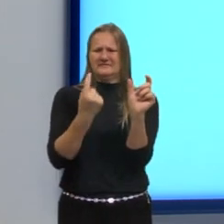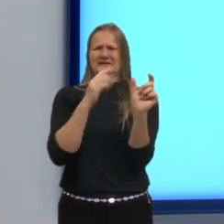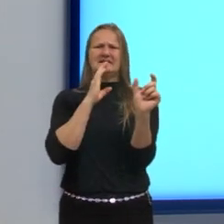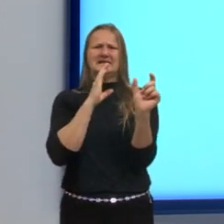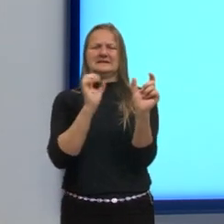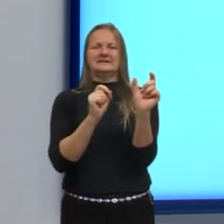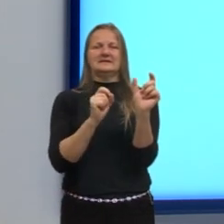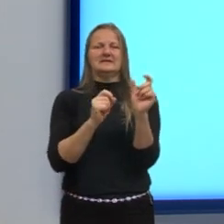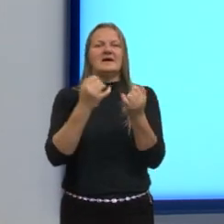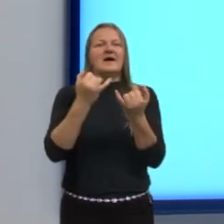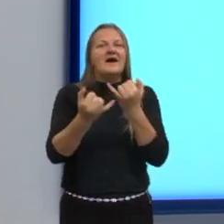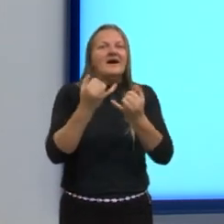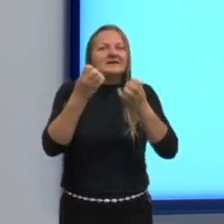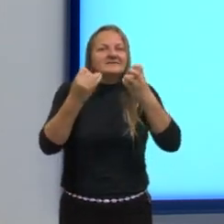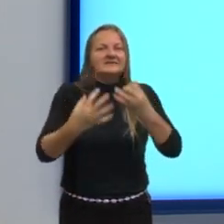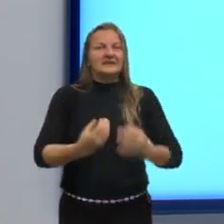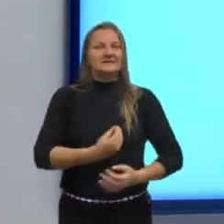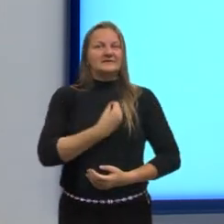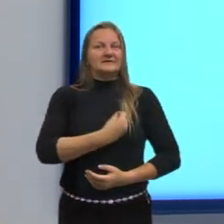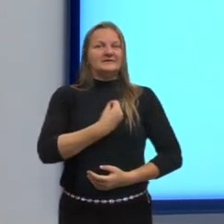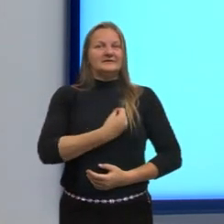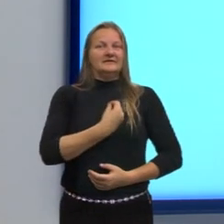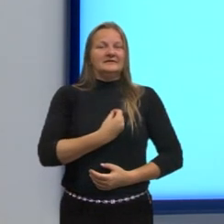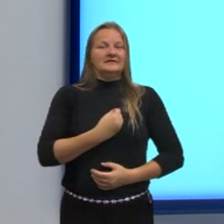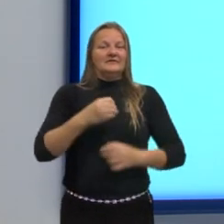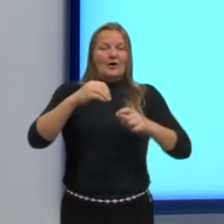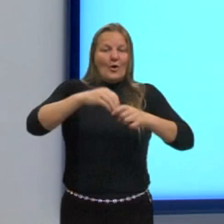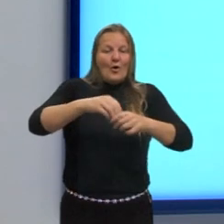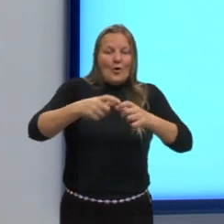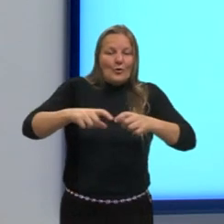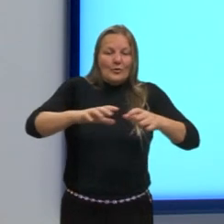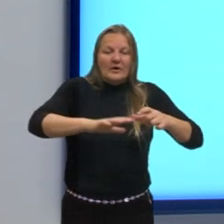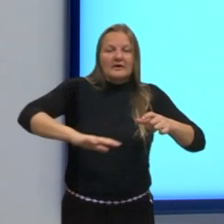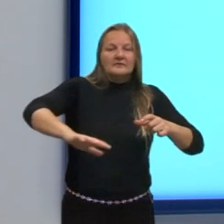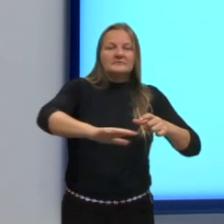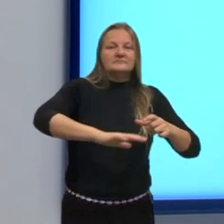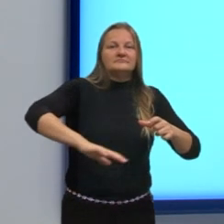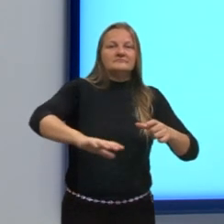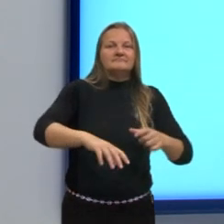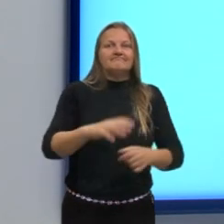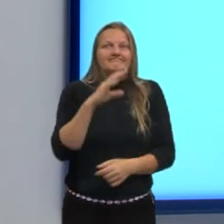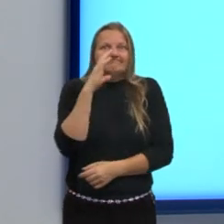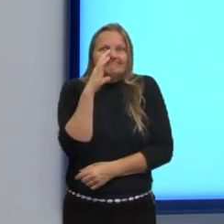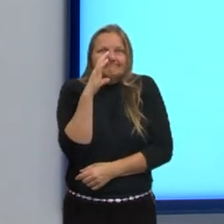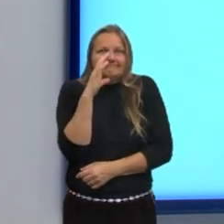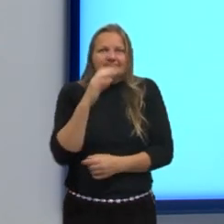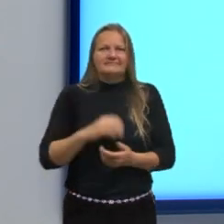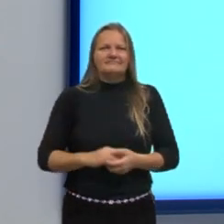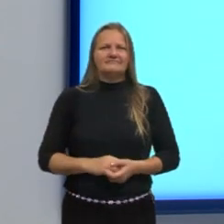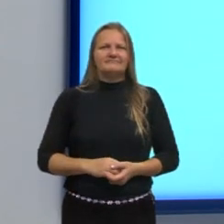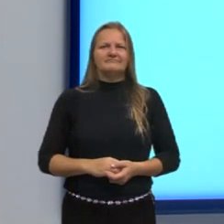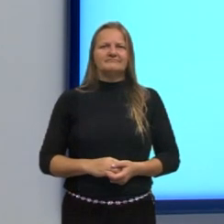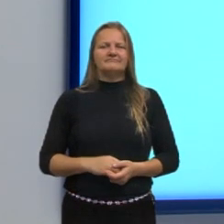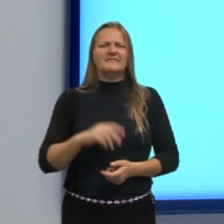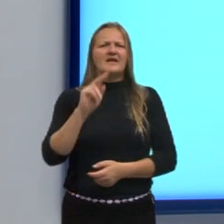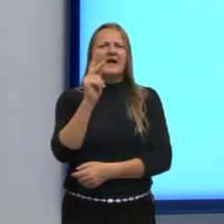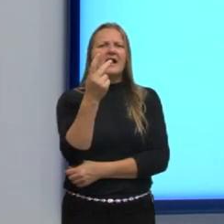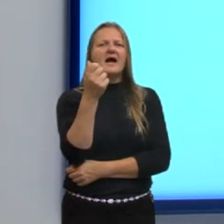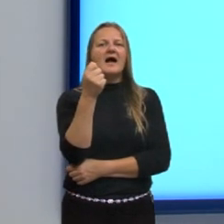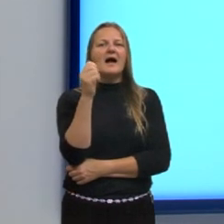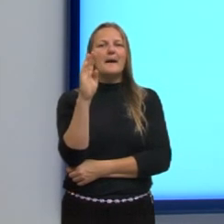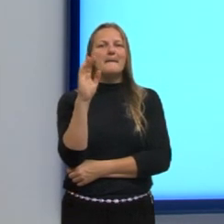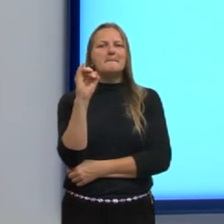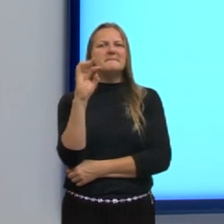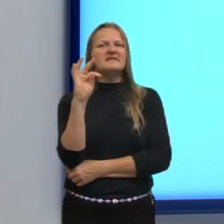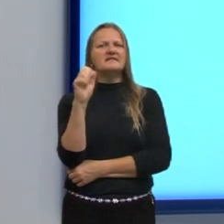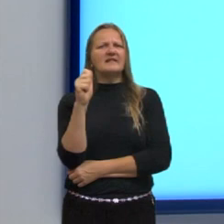que são as atividades dos seres vivos no seu habitat? Ixi, agora, esqueci o que é habitat. Habitat é o